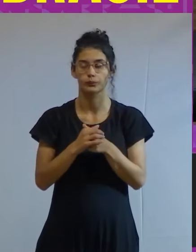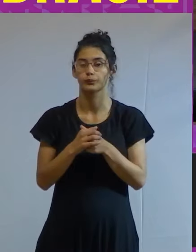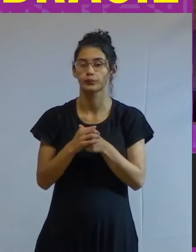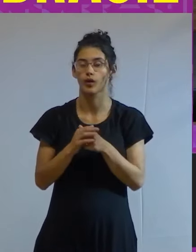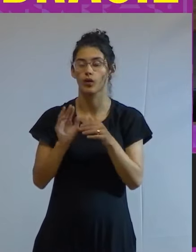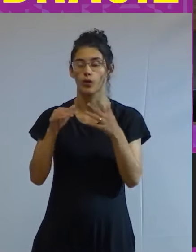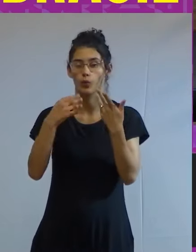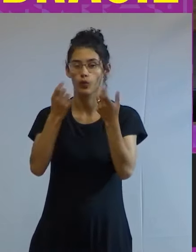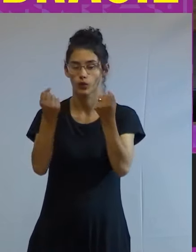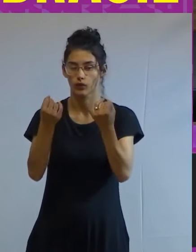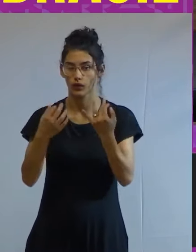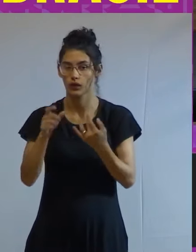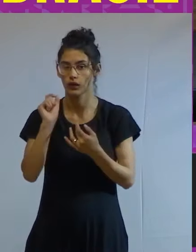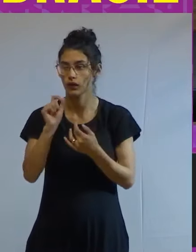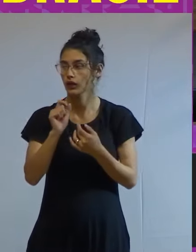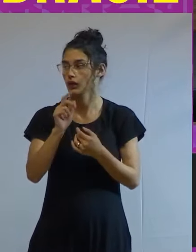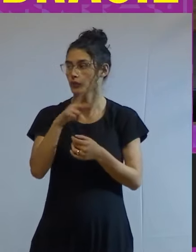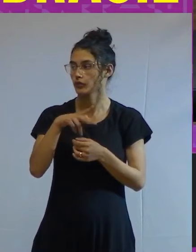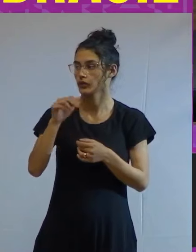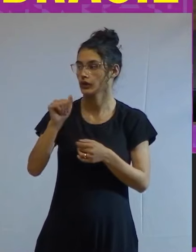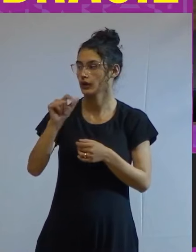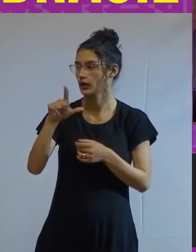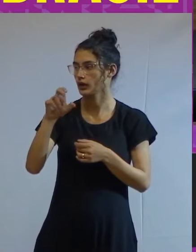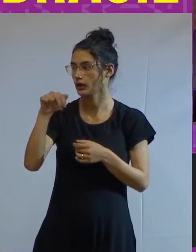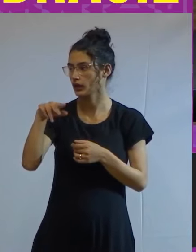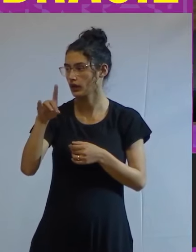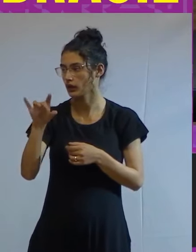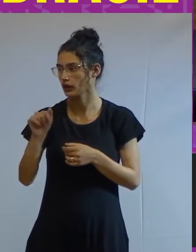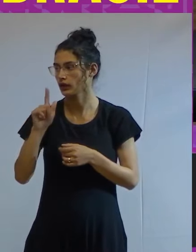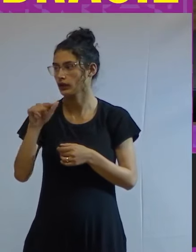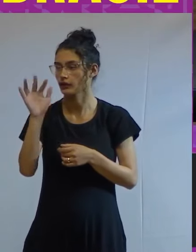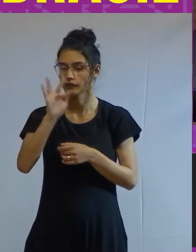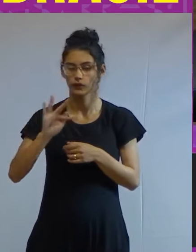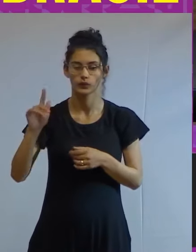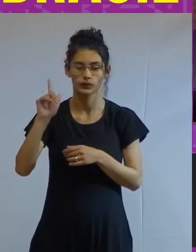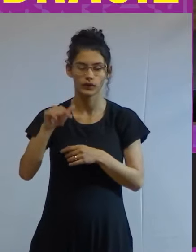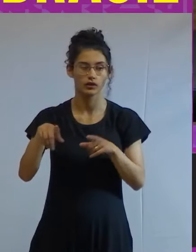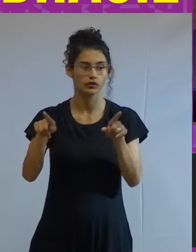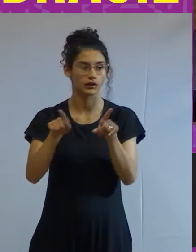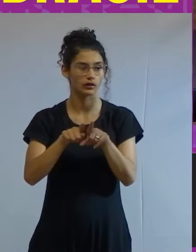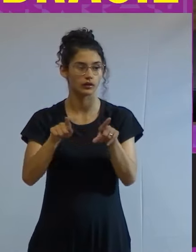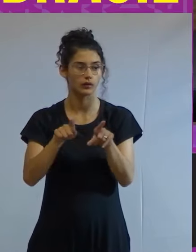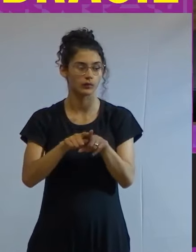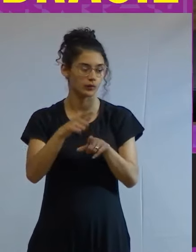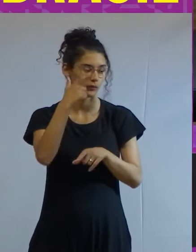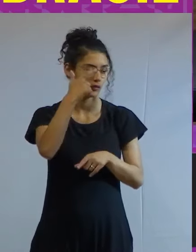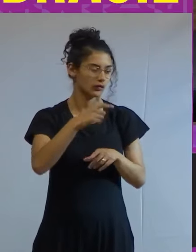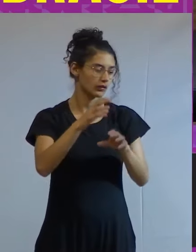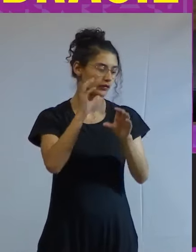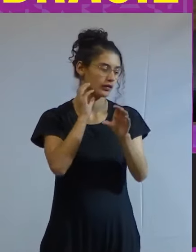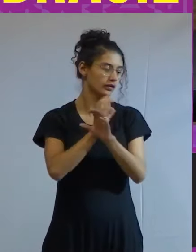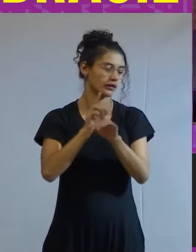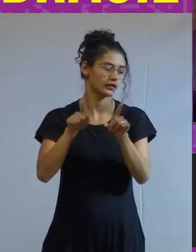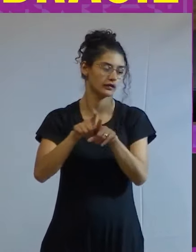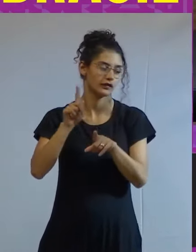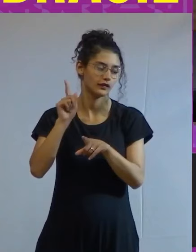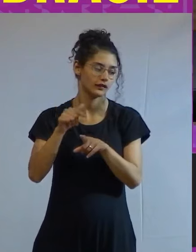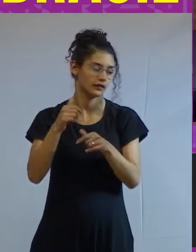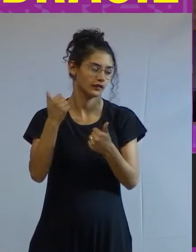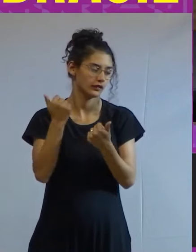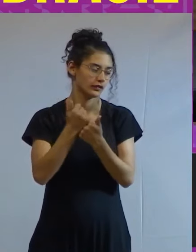quando eu disse professora Leda que a universidade é também um agente civilizatório ela é